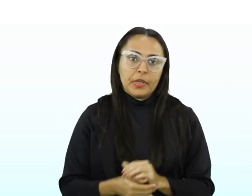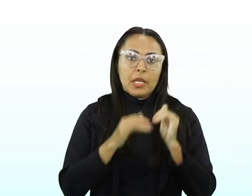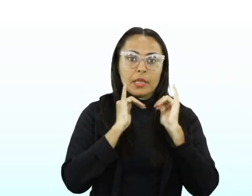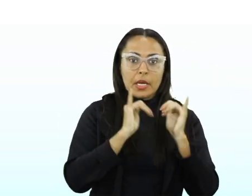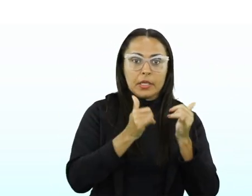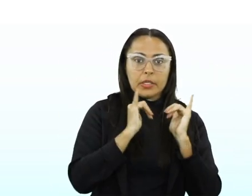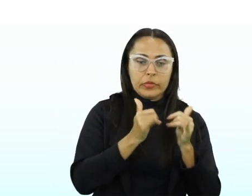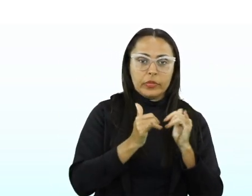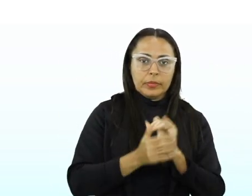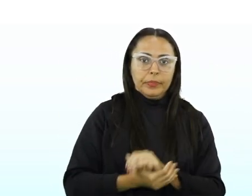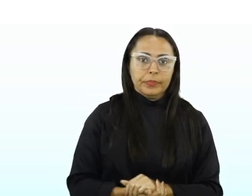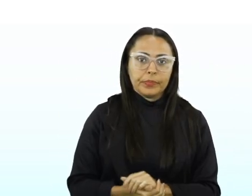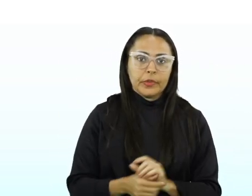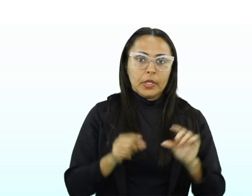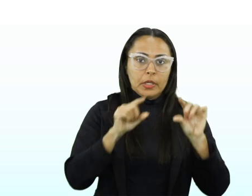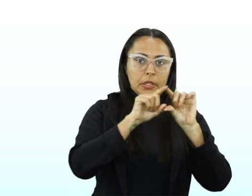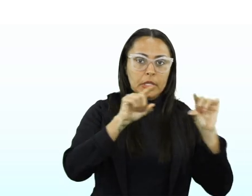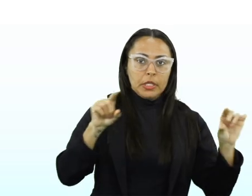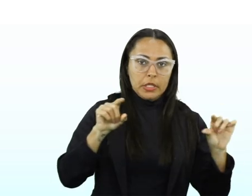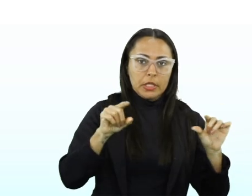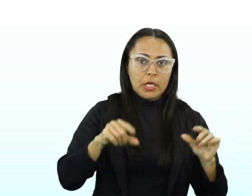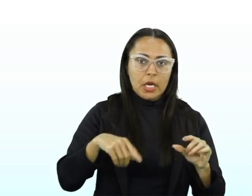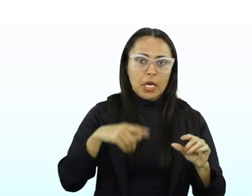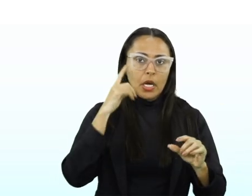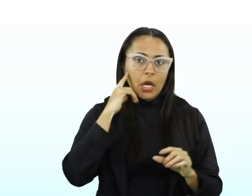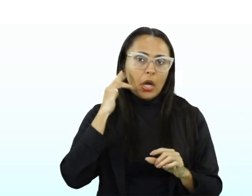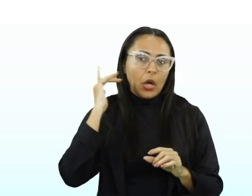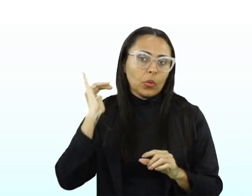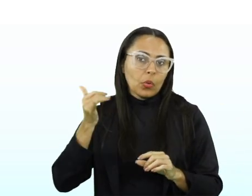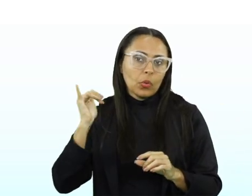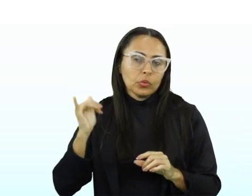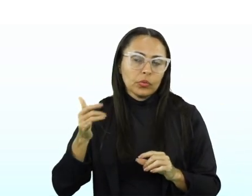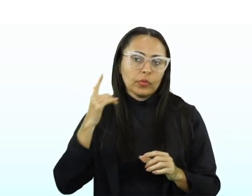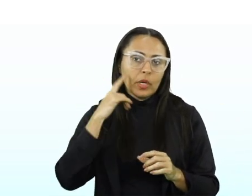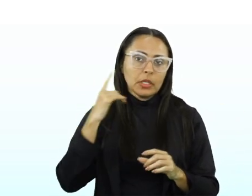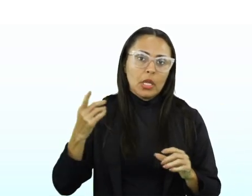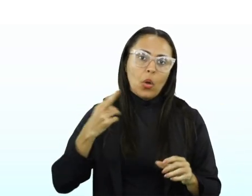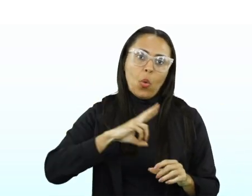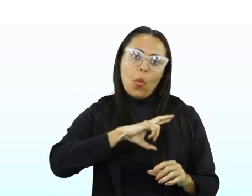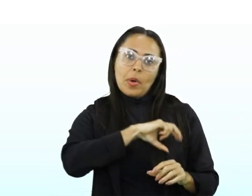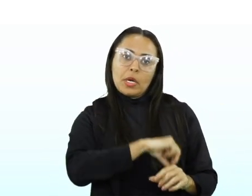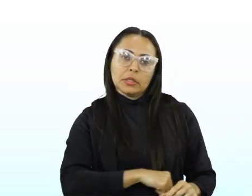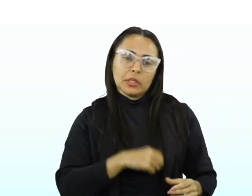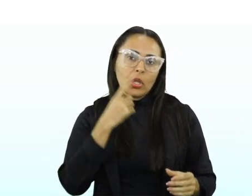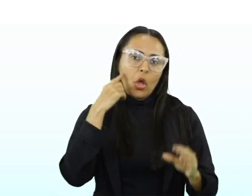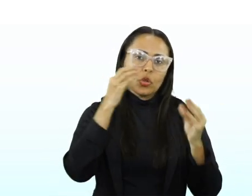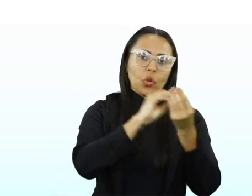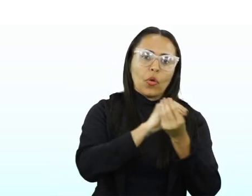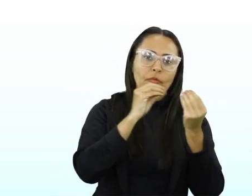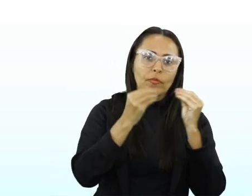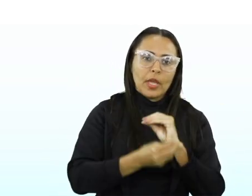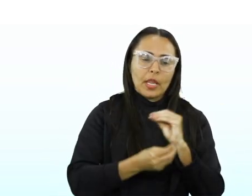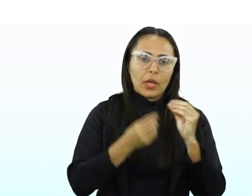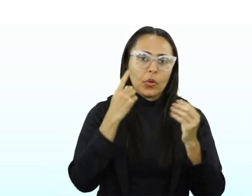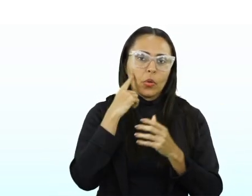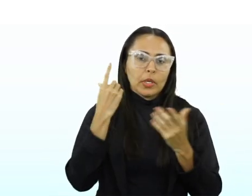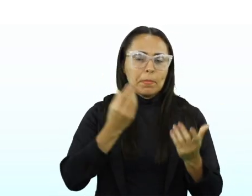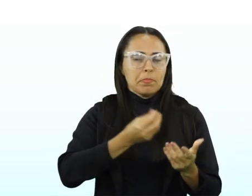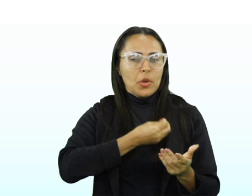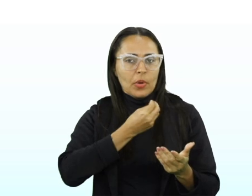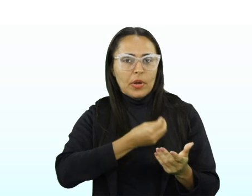Narrativo. Aí, tirinha, conto, fábula, romance. Dá uma olhada lá, tá na tela. Novela, crônica.